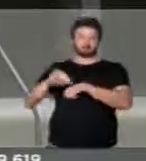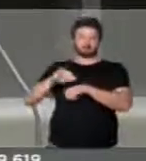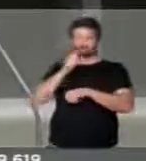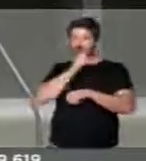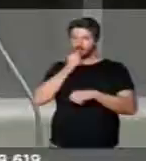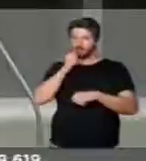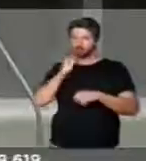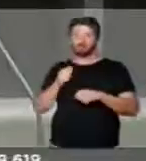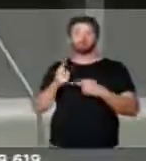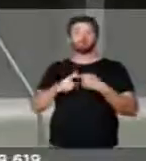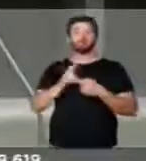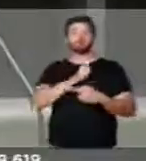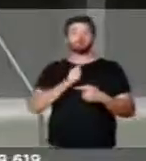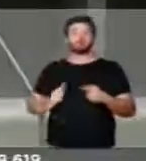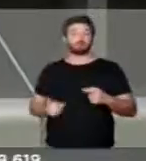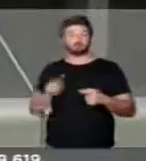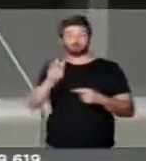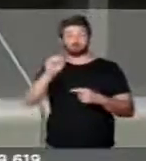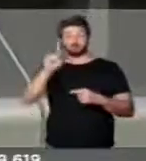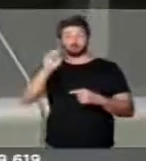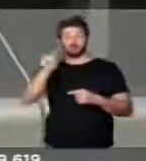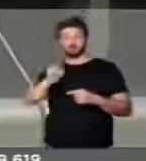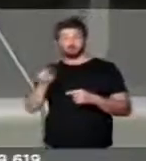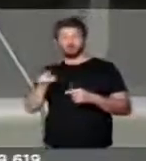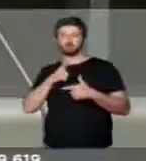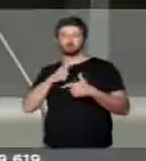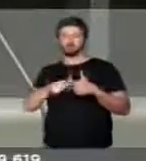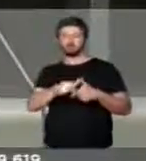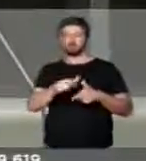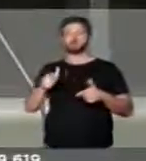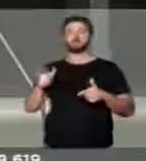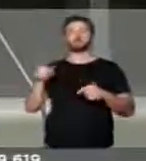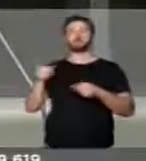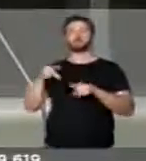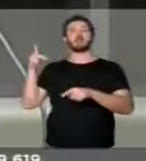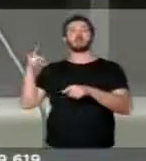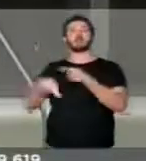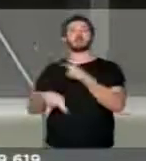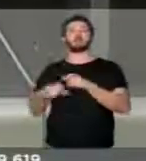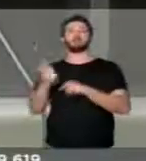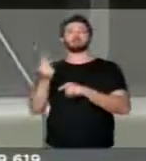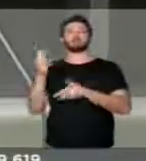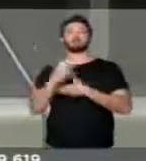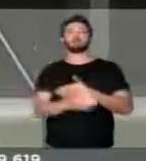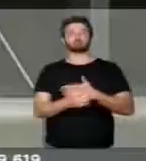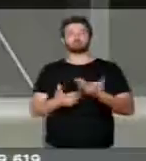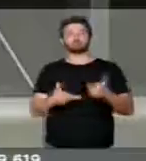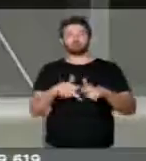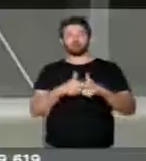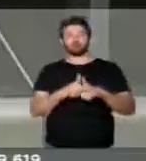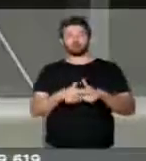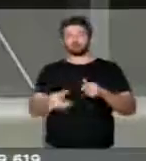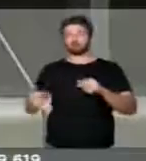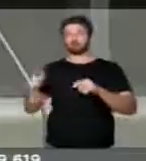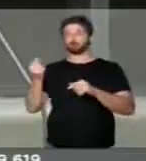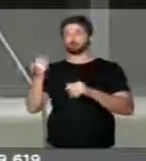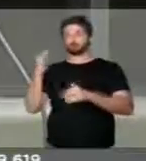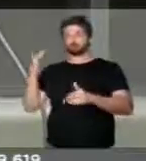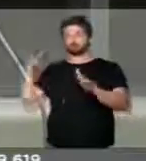o governador Valdez cancela os recursos para manutenção assim que chega ao governo.